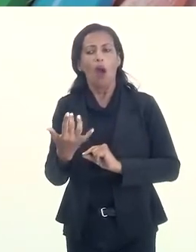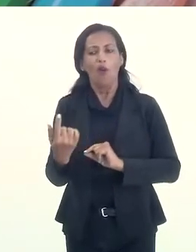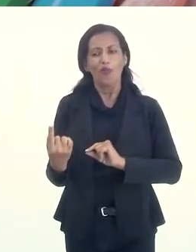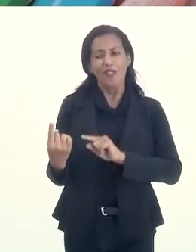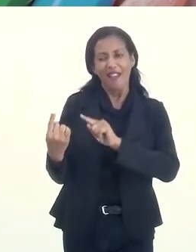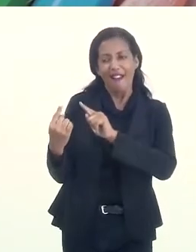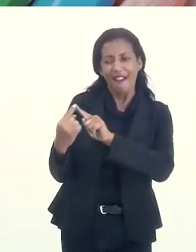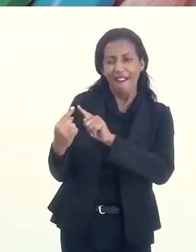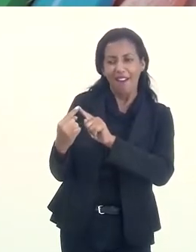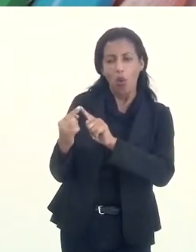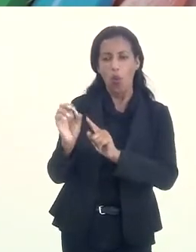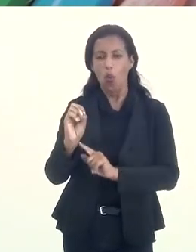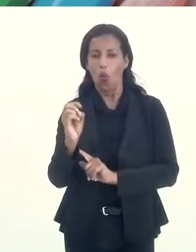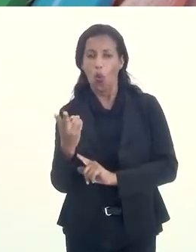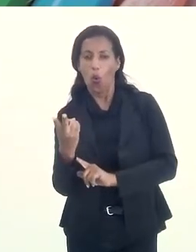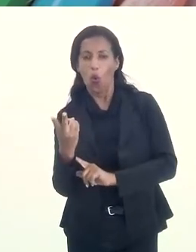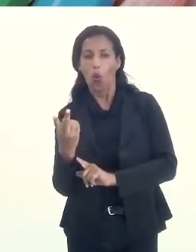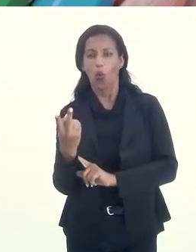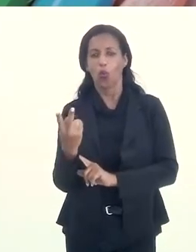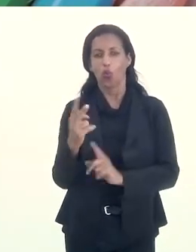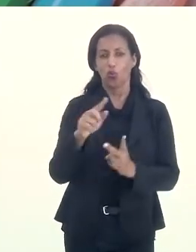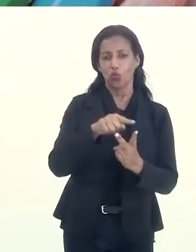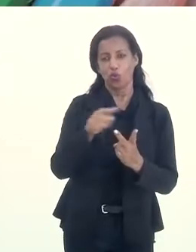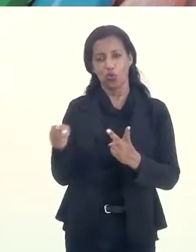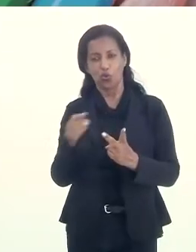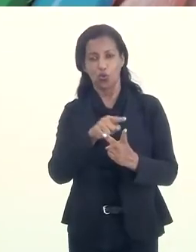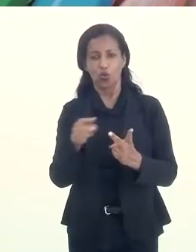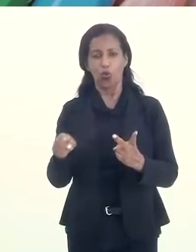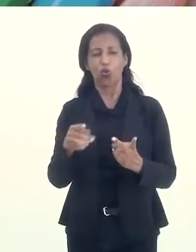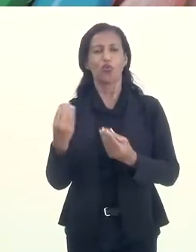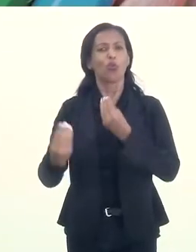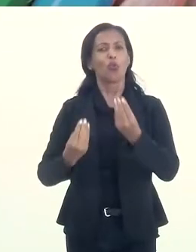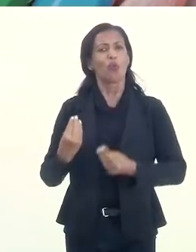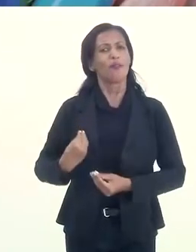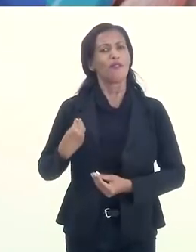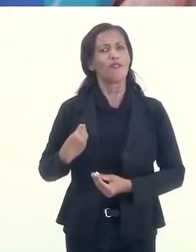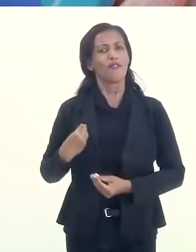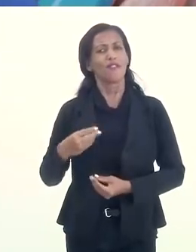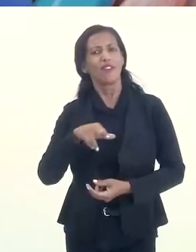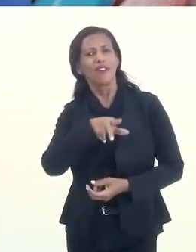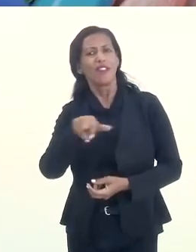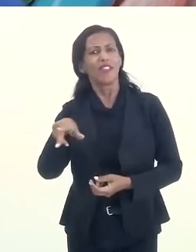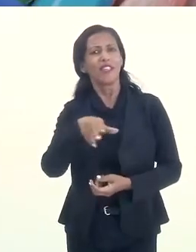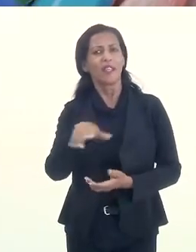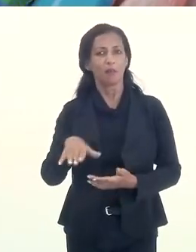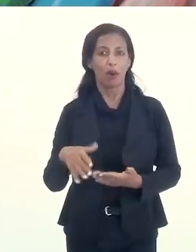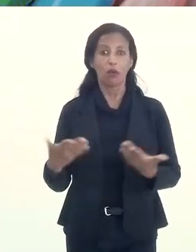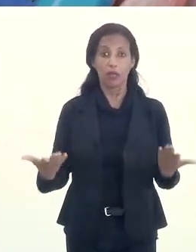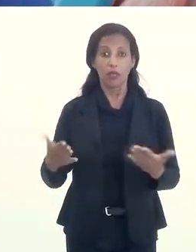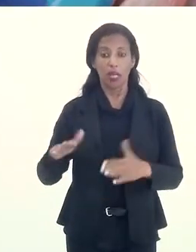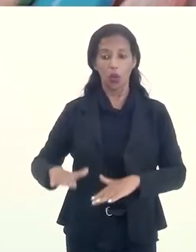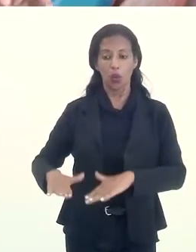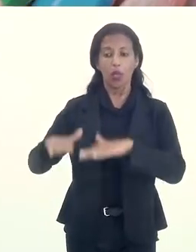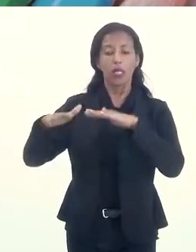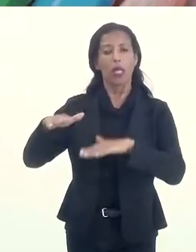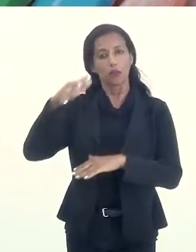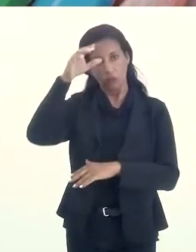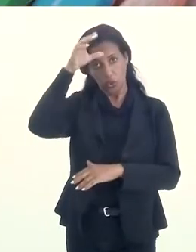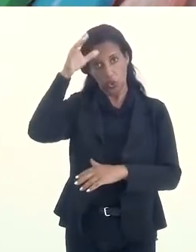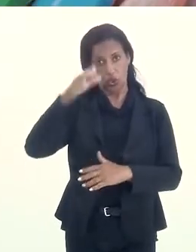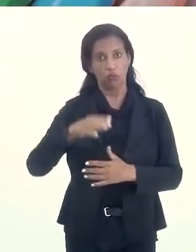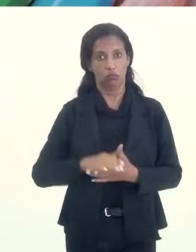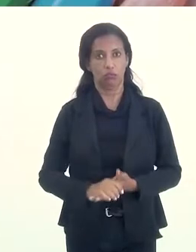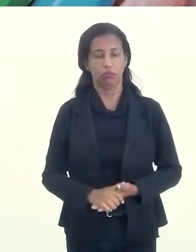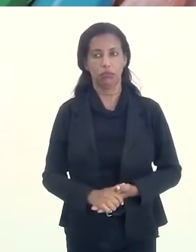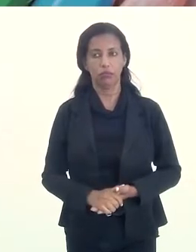deles você se dava mais, ou se com os dois, como é que era essa convivência de vocês, sendo criados pela